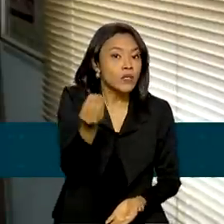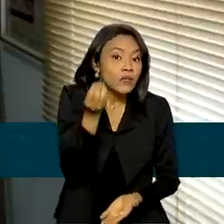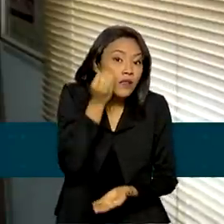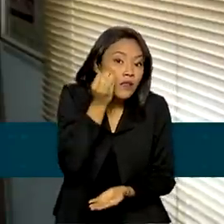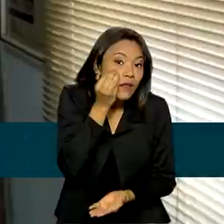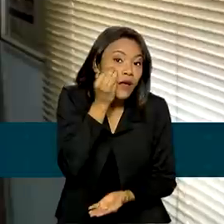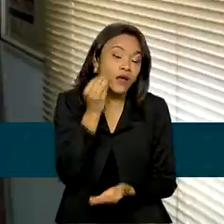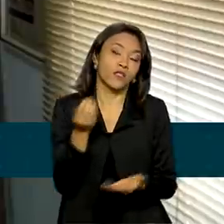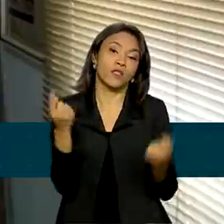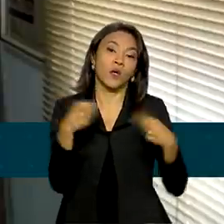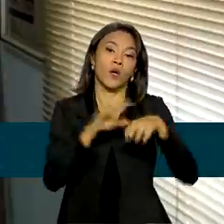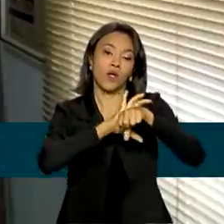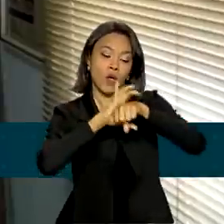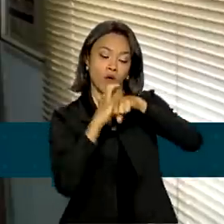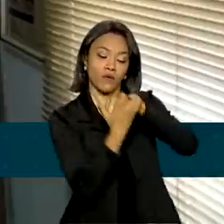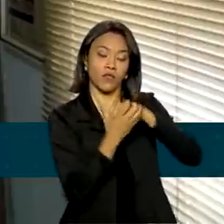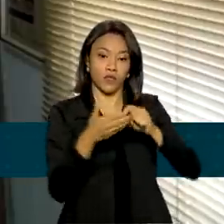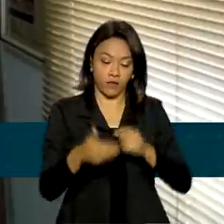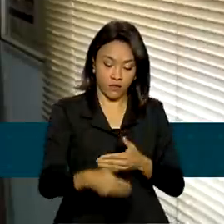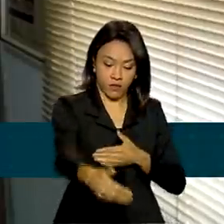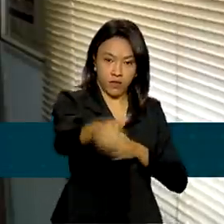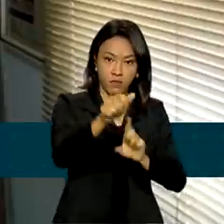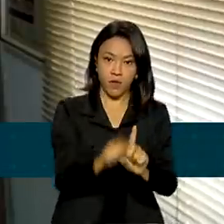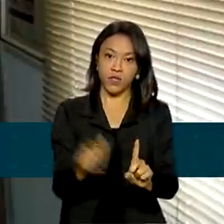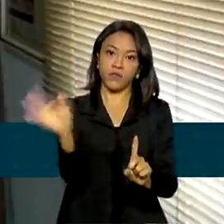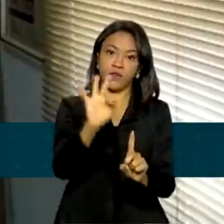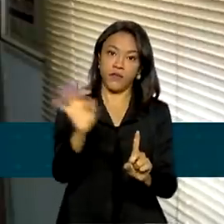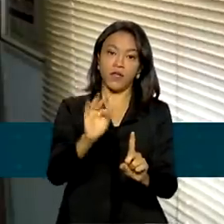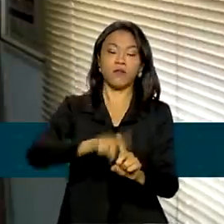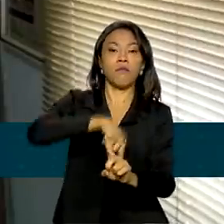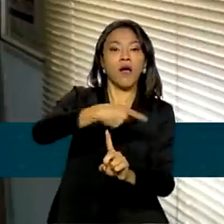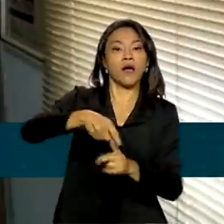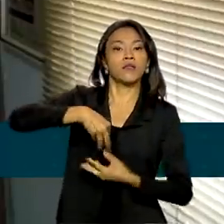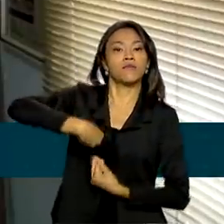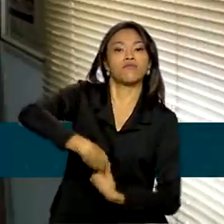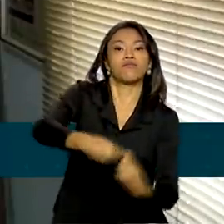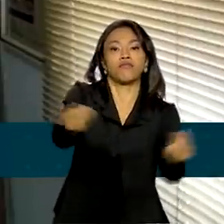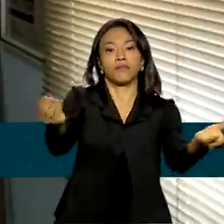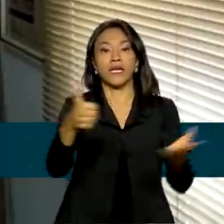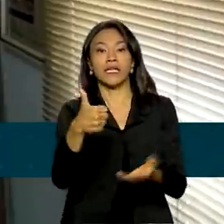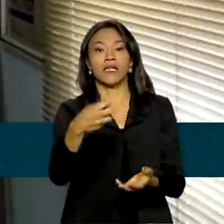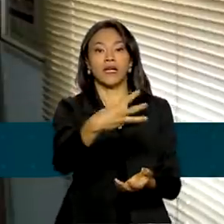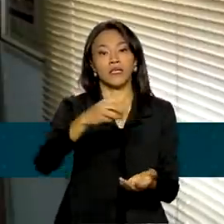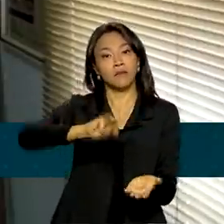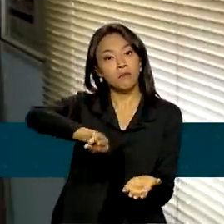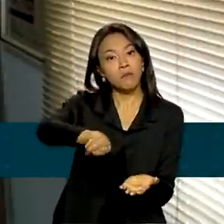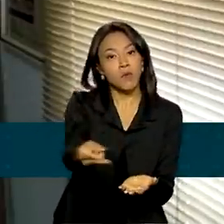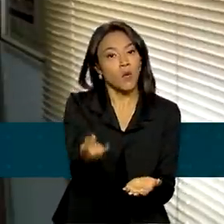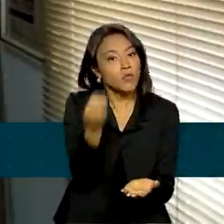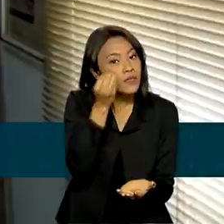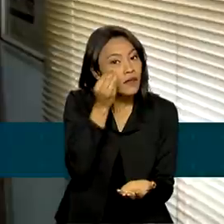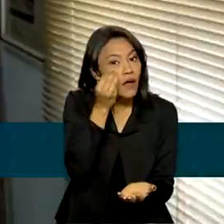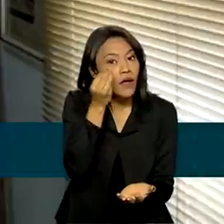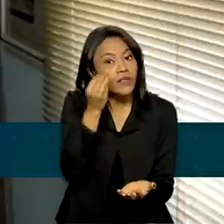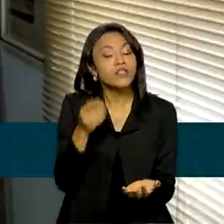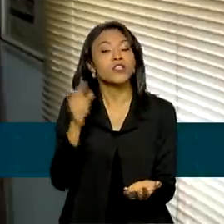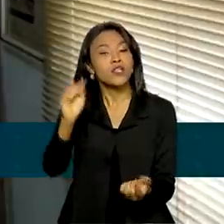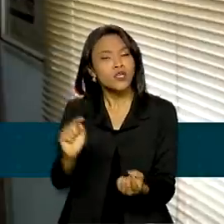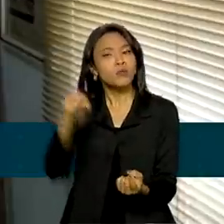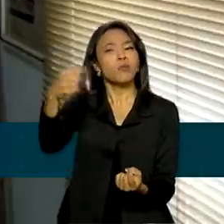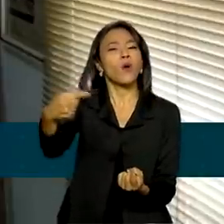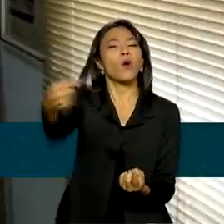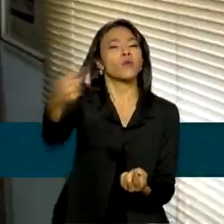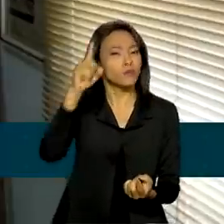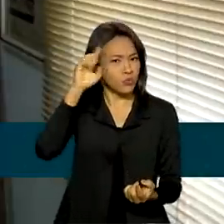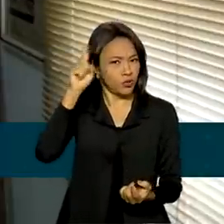Para fevereiro, está prevista a distribuição de outros 13 milhões de testes. E o Ministério da Saúde deve enviar nos próximos